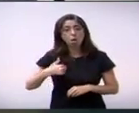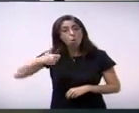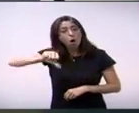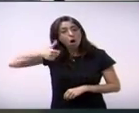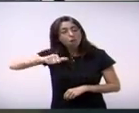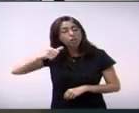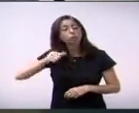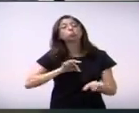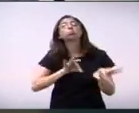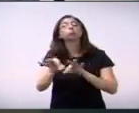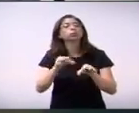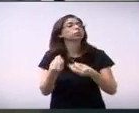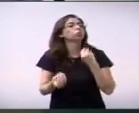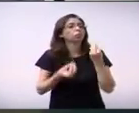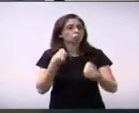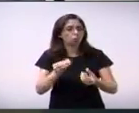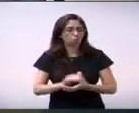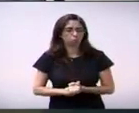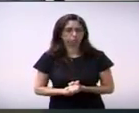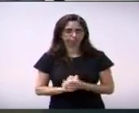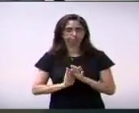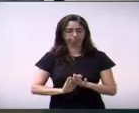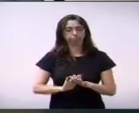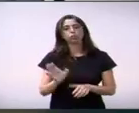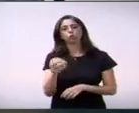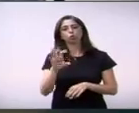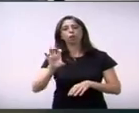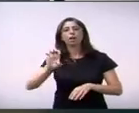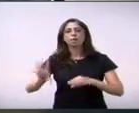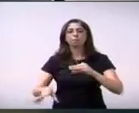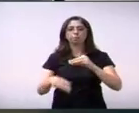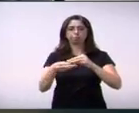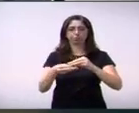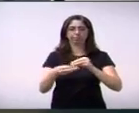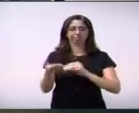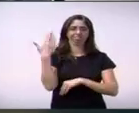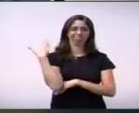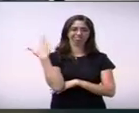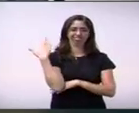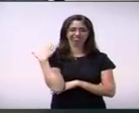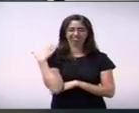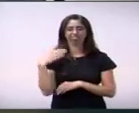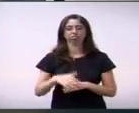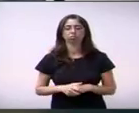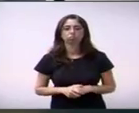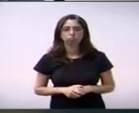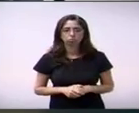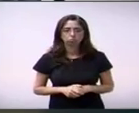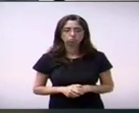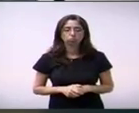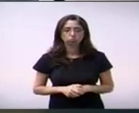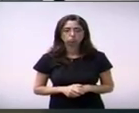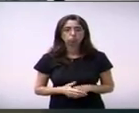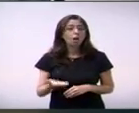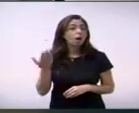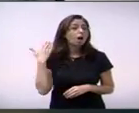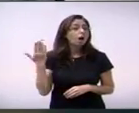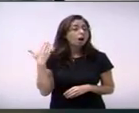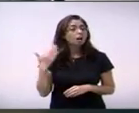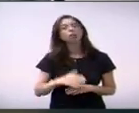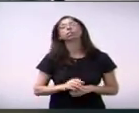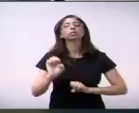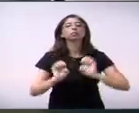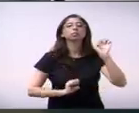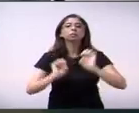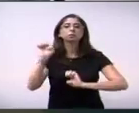inclusive, o vereador Tiguila fez uma emenda, ele foi feito exclusivamente para uma única empresa da